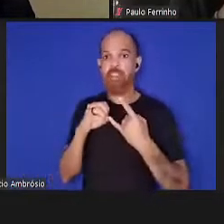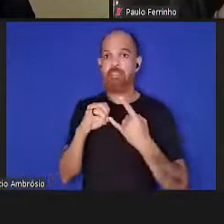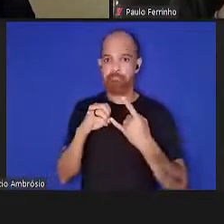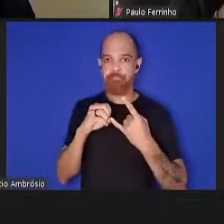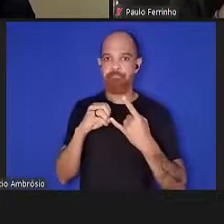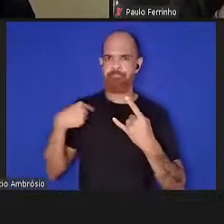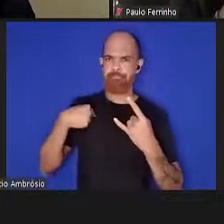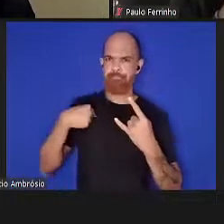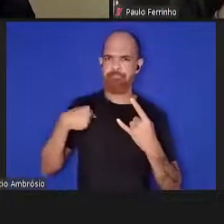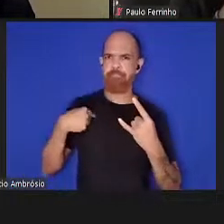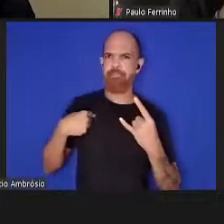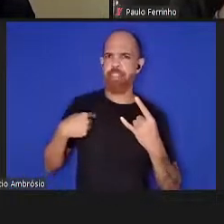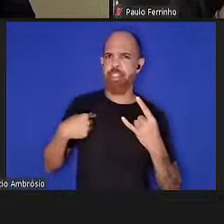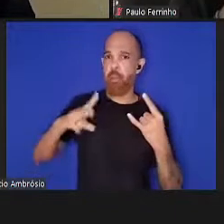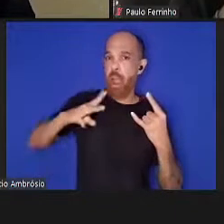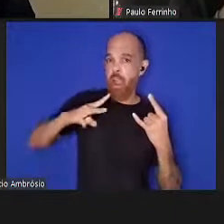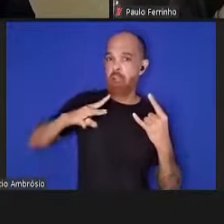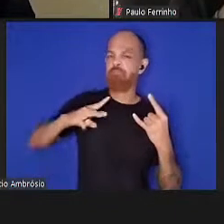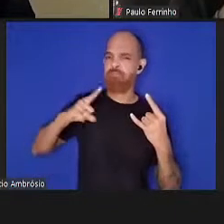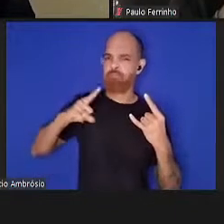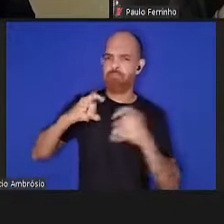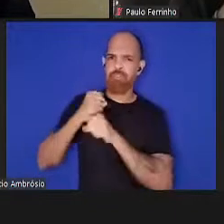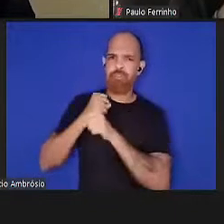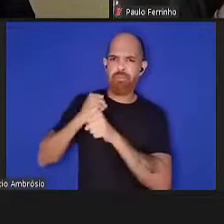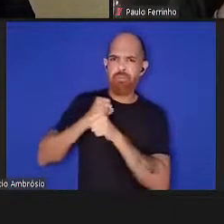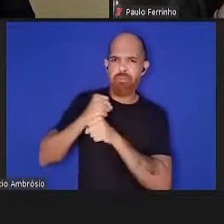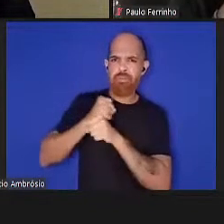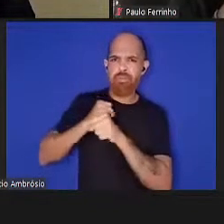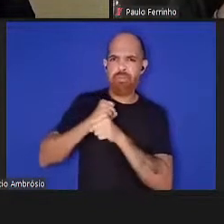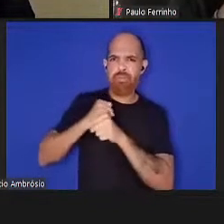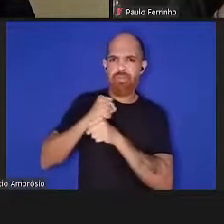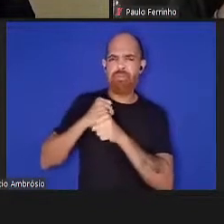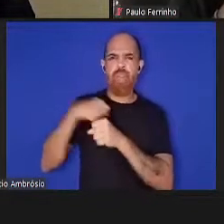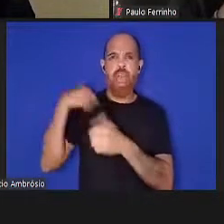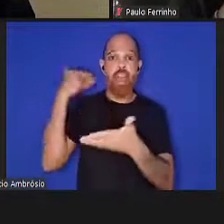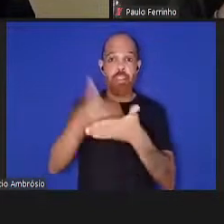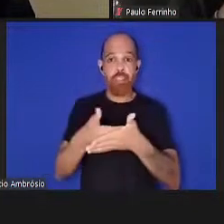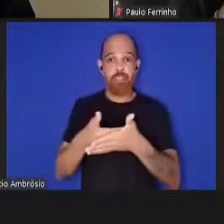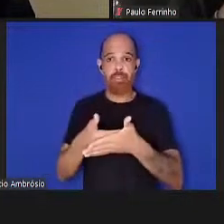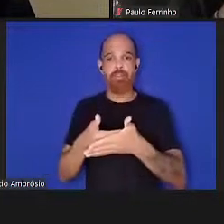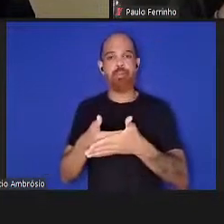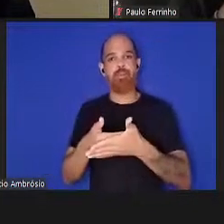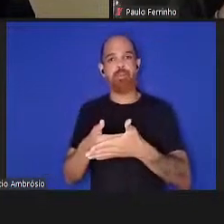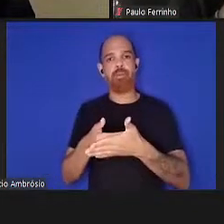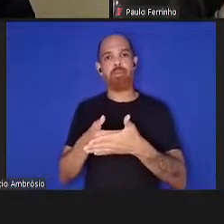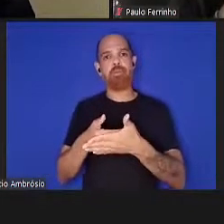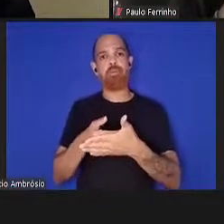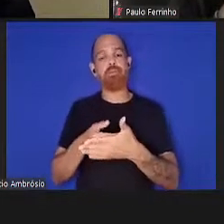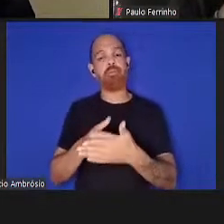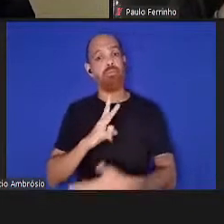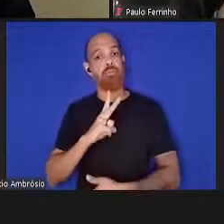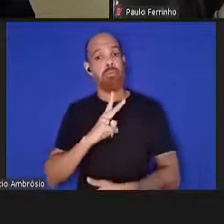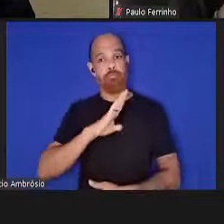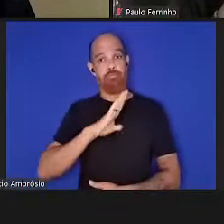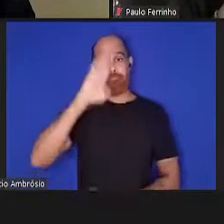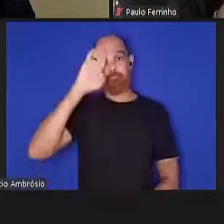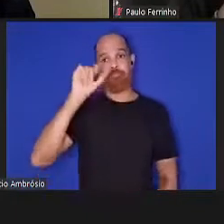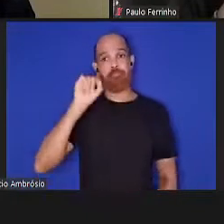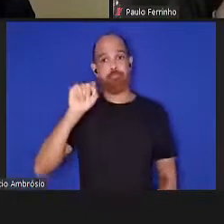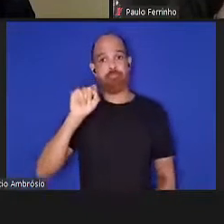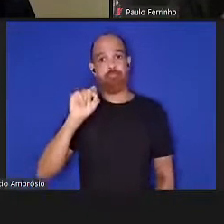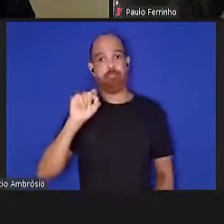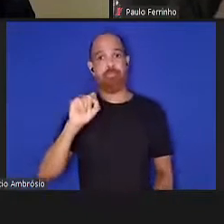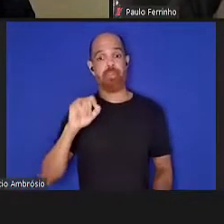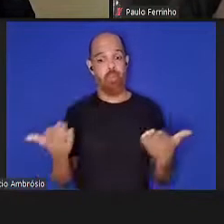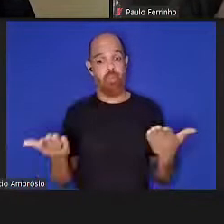já uma relação bastante longa, que continua hoje. E, em particular, quando estamos hoje a